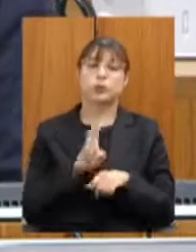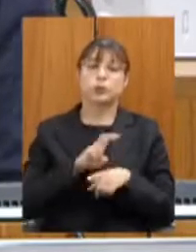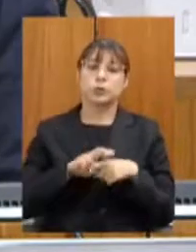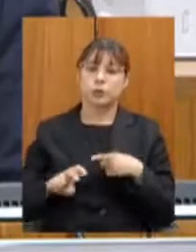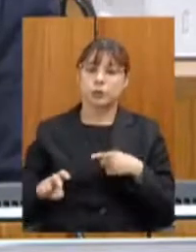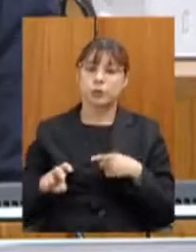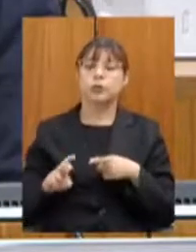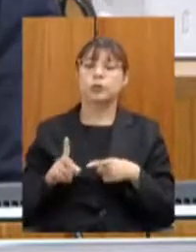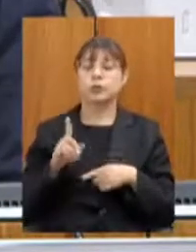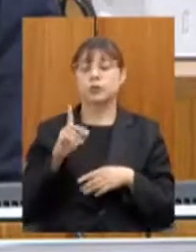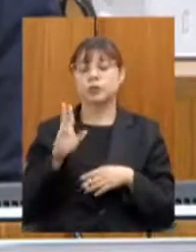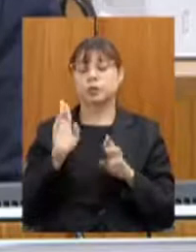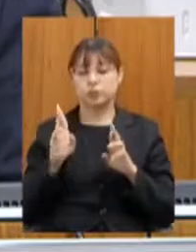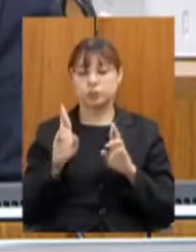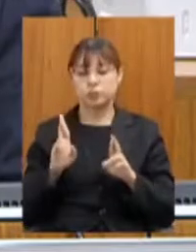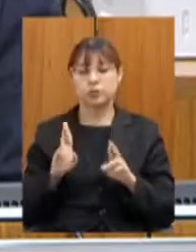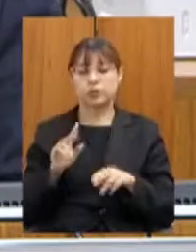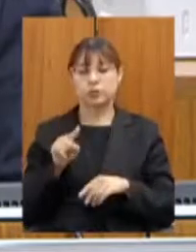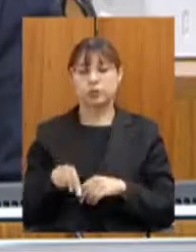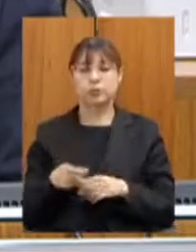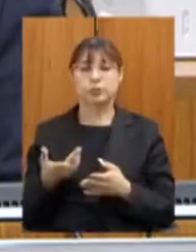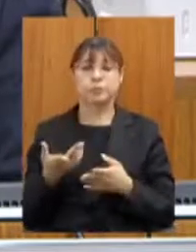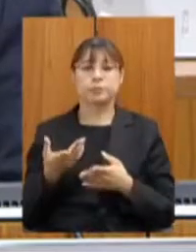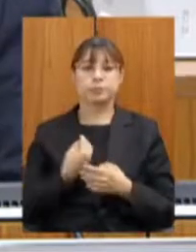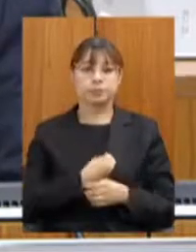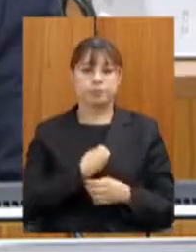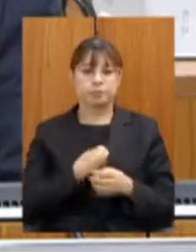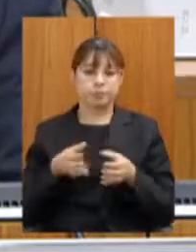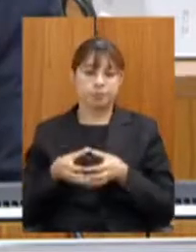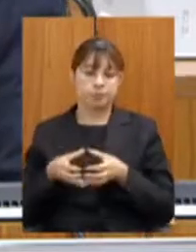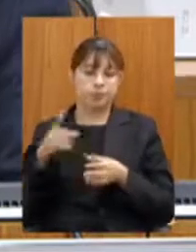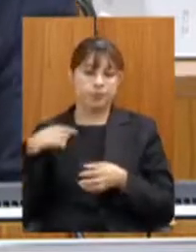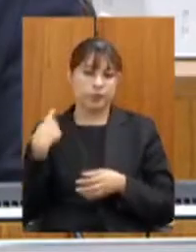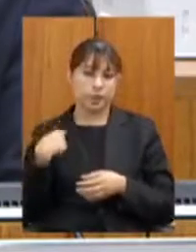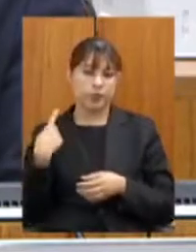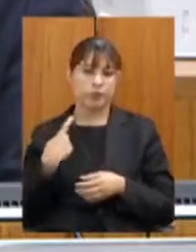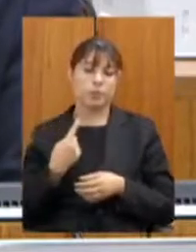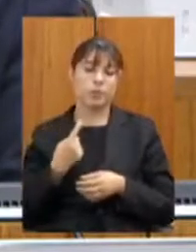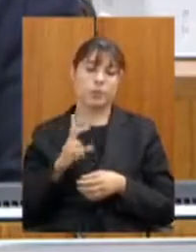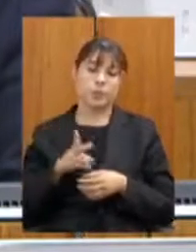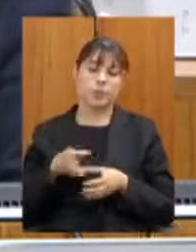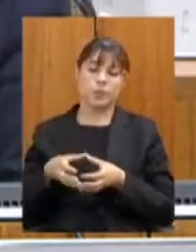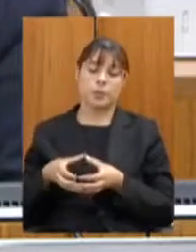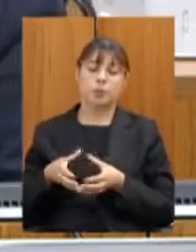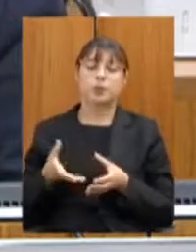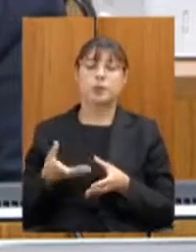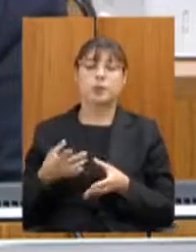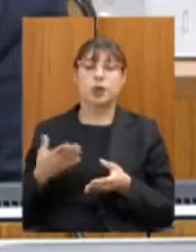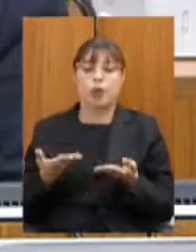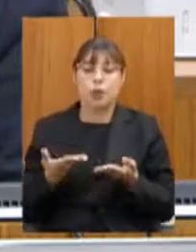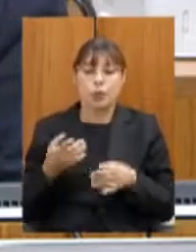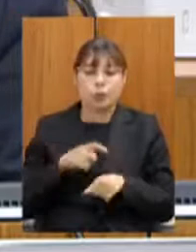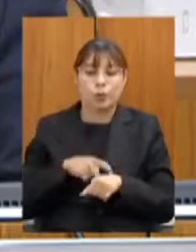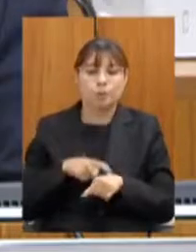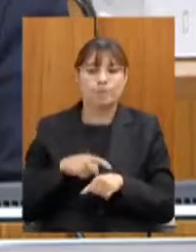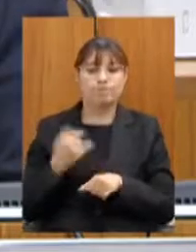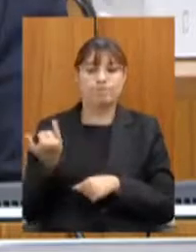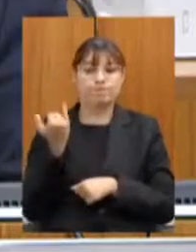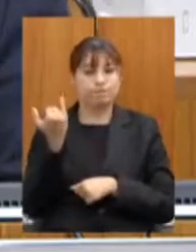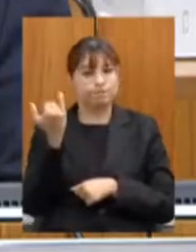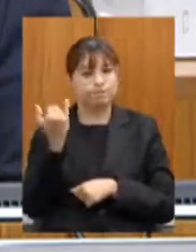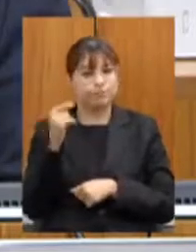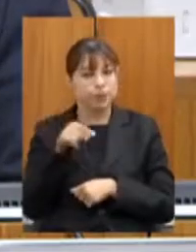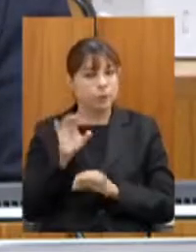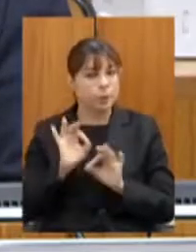a liderança dos membros da Comissão Pró-Ferrovias, e nós estamos chegando também num momento crucial. O programa está